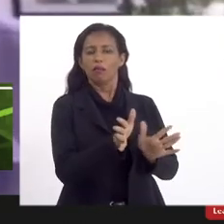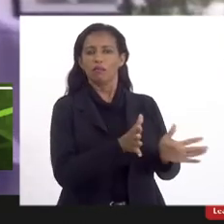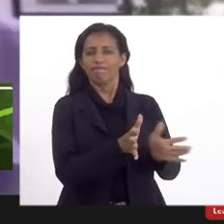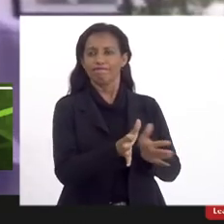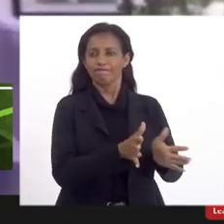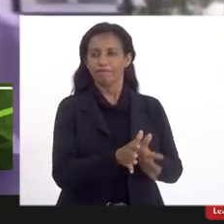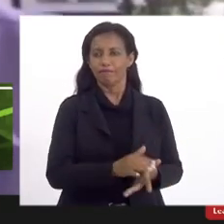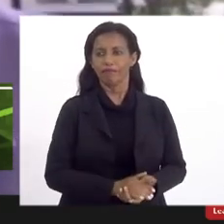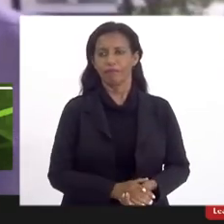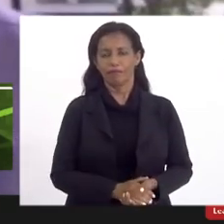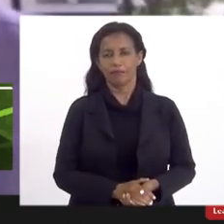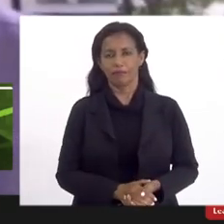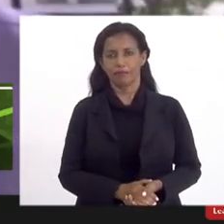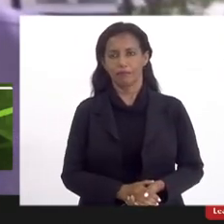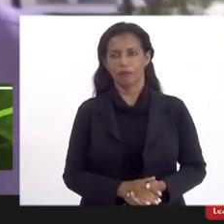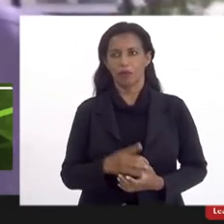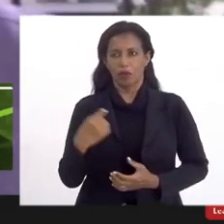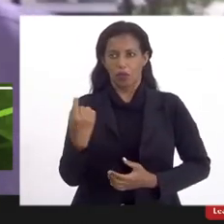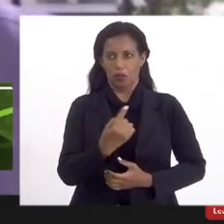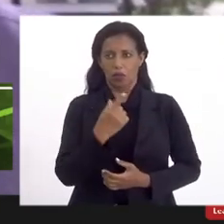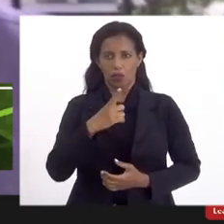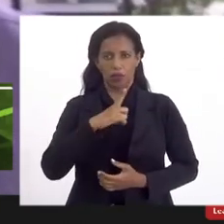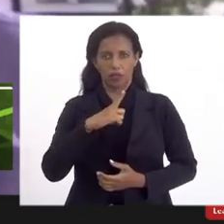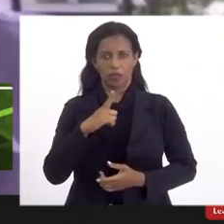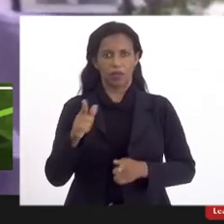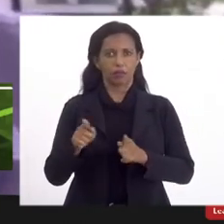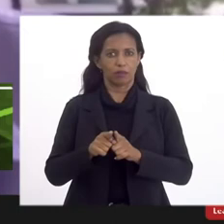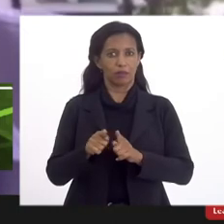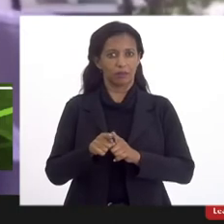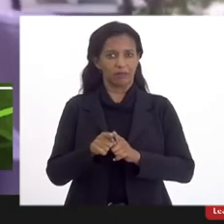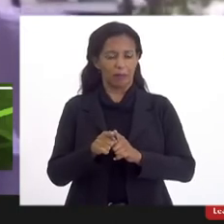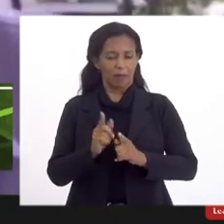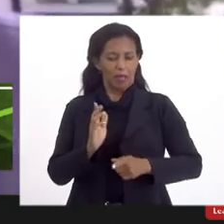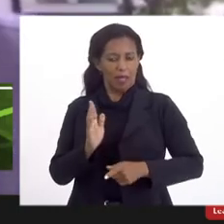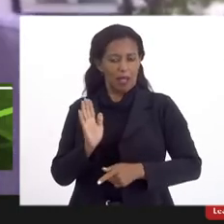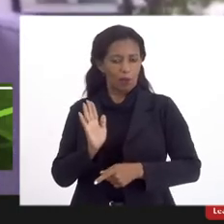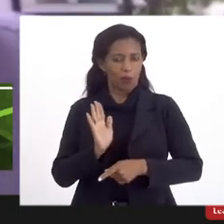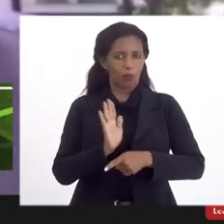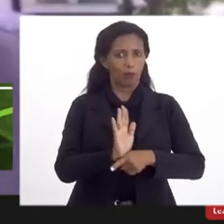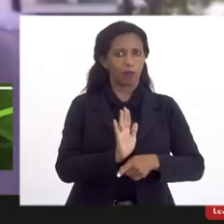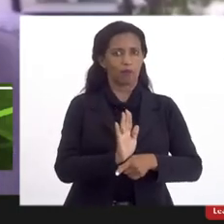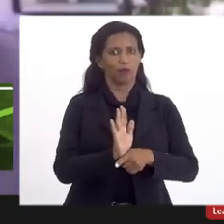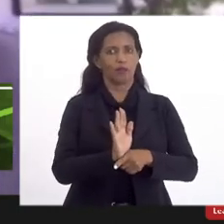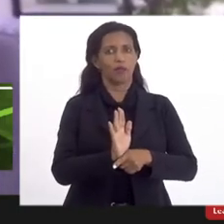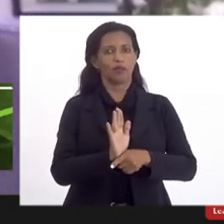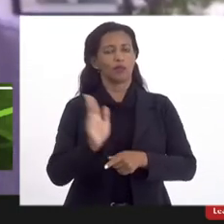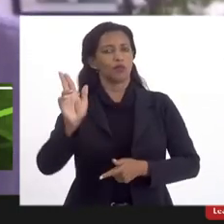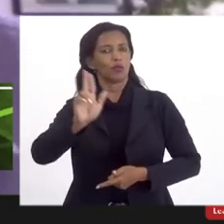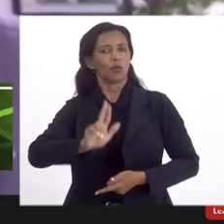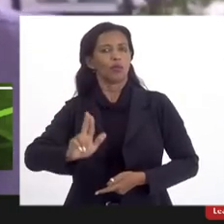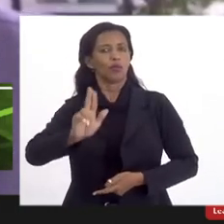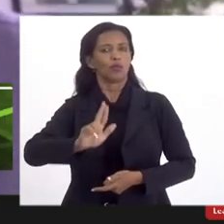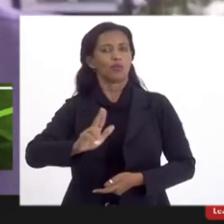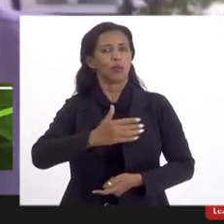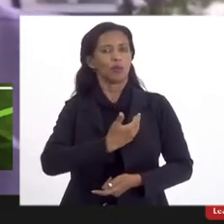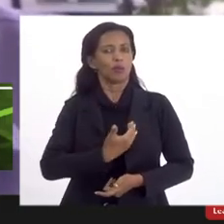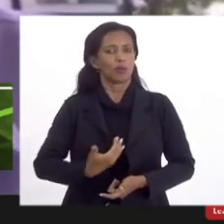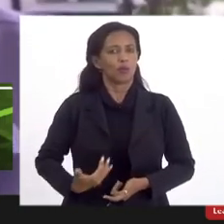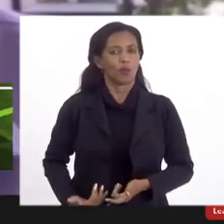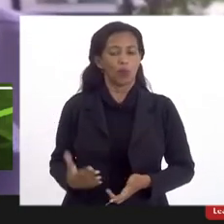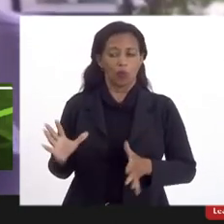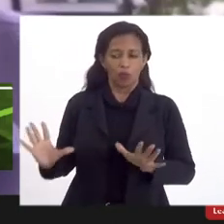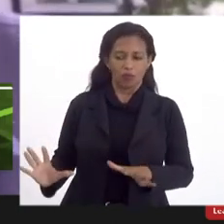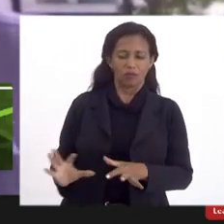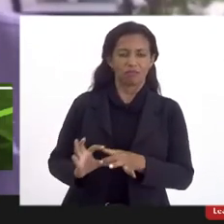nós temos portanto a salvaguarda da universidade pública com um mecanismo